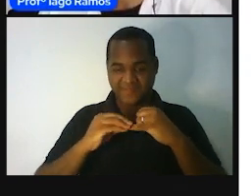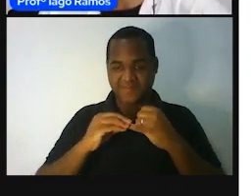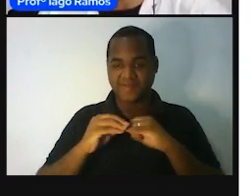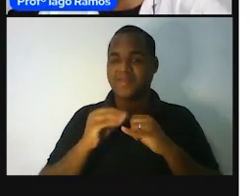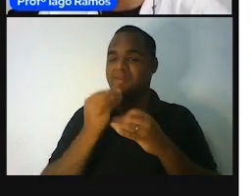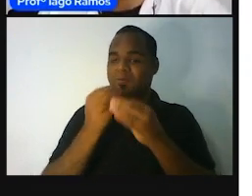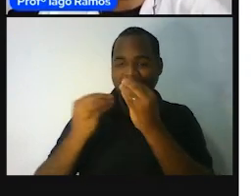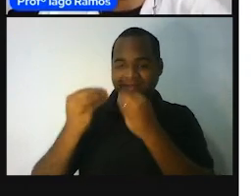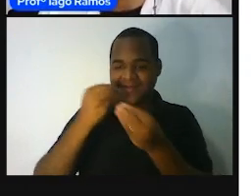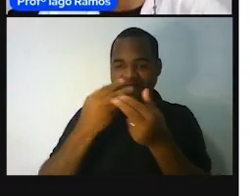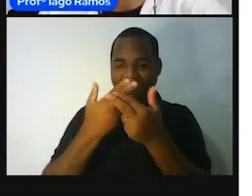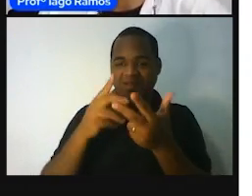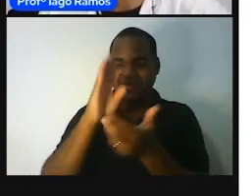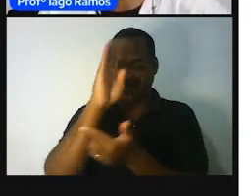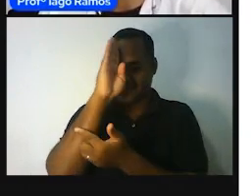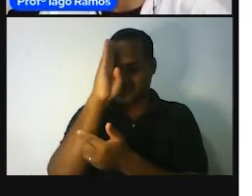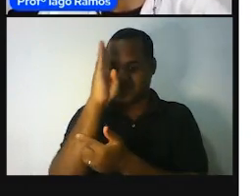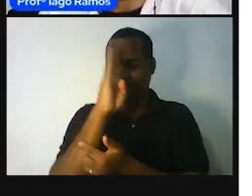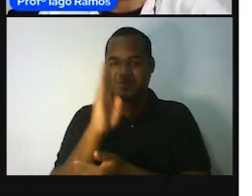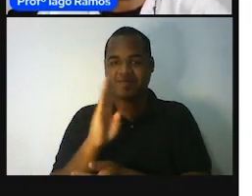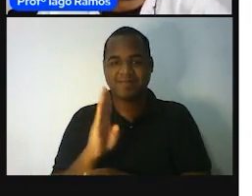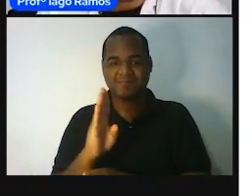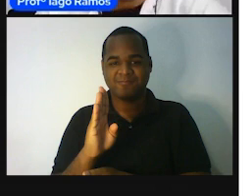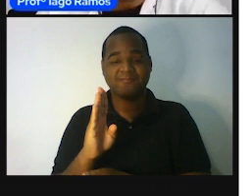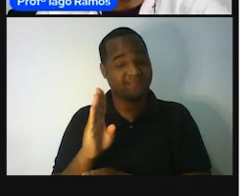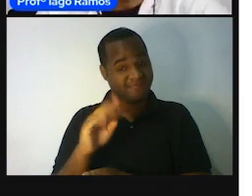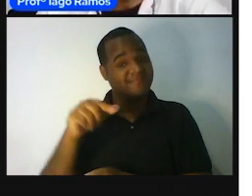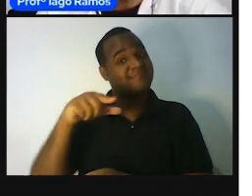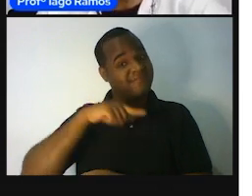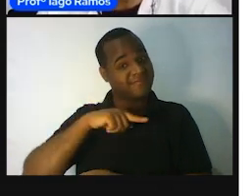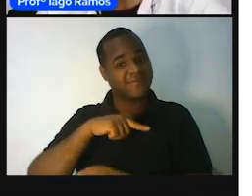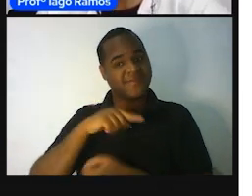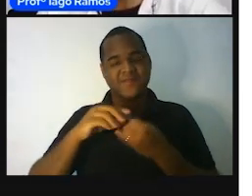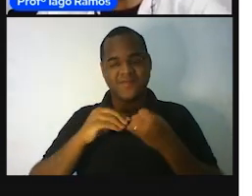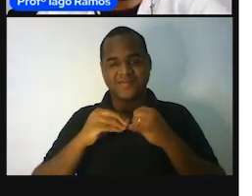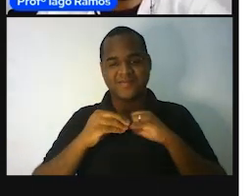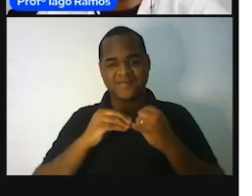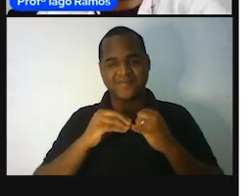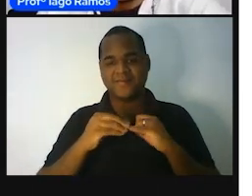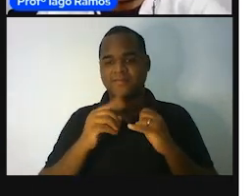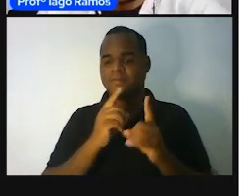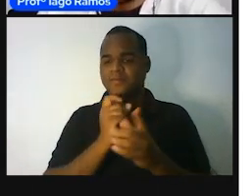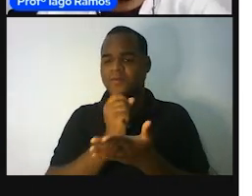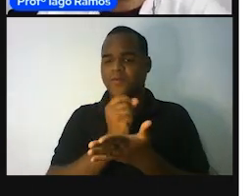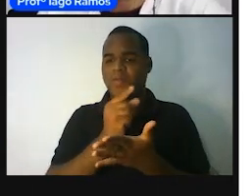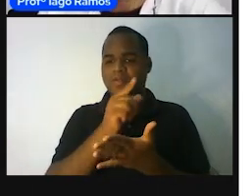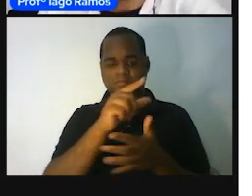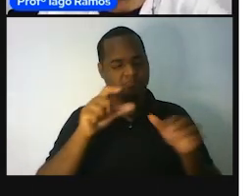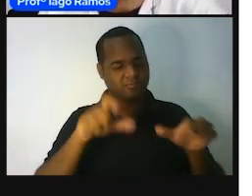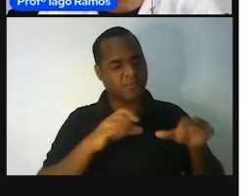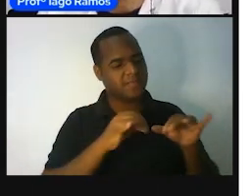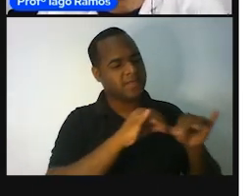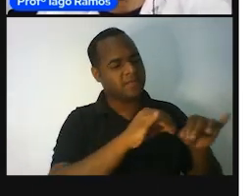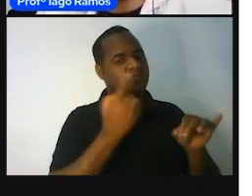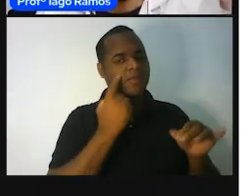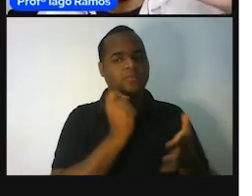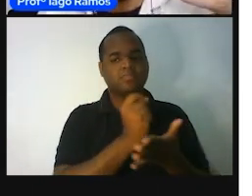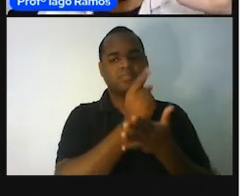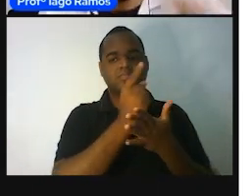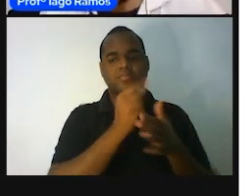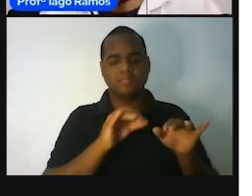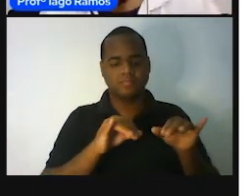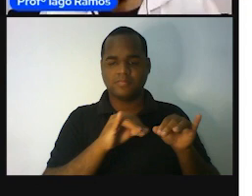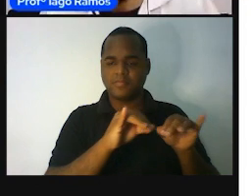curinária brasileira, é o feijão. E como é que a compra, talvez, não é melhorado? Você vai lá,